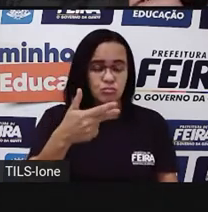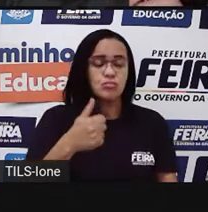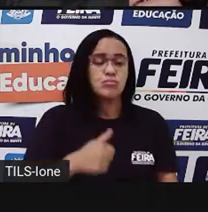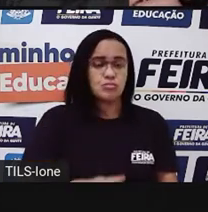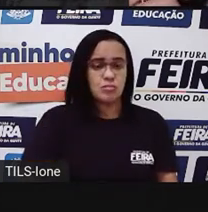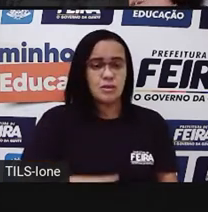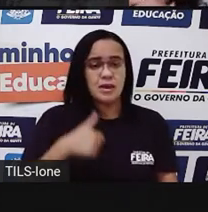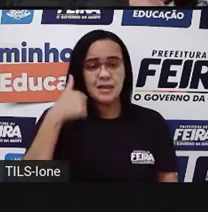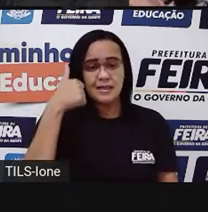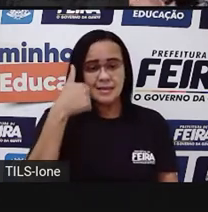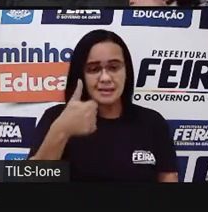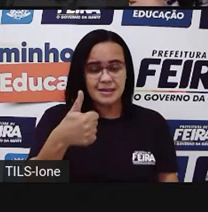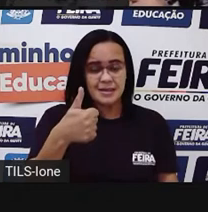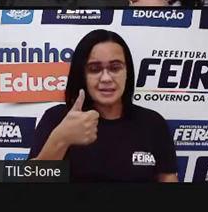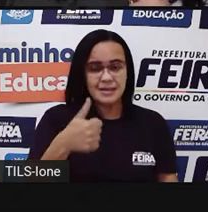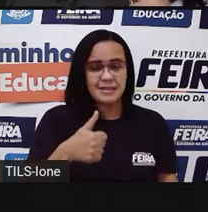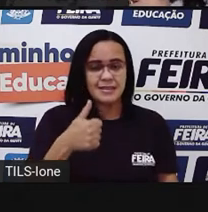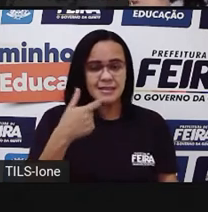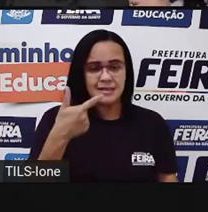Vamos ver se está certo?